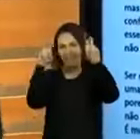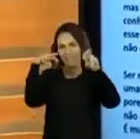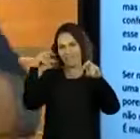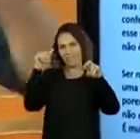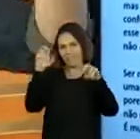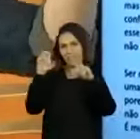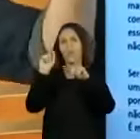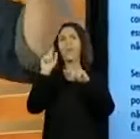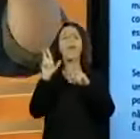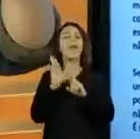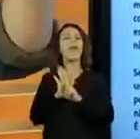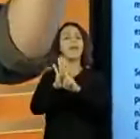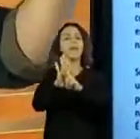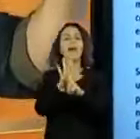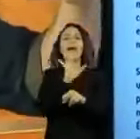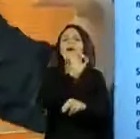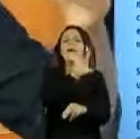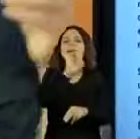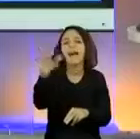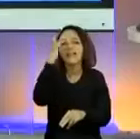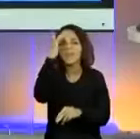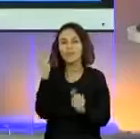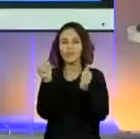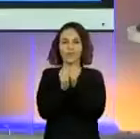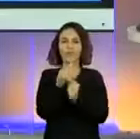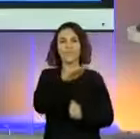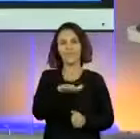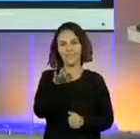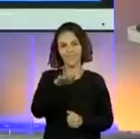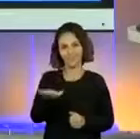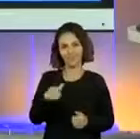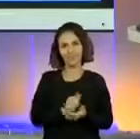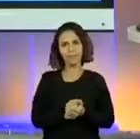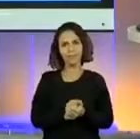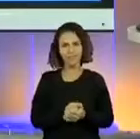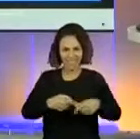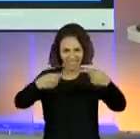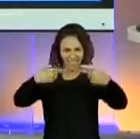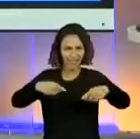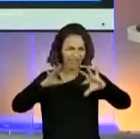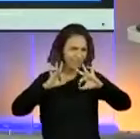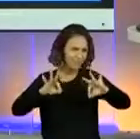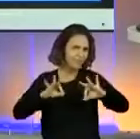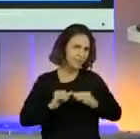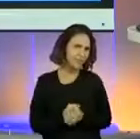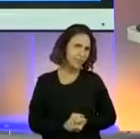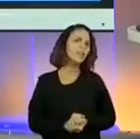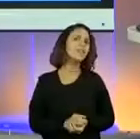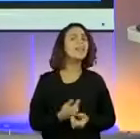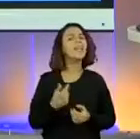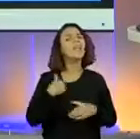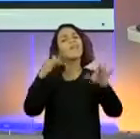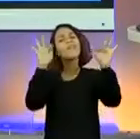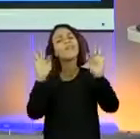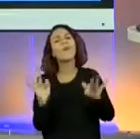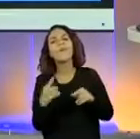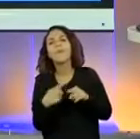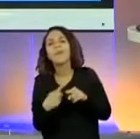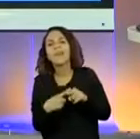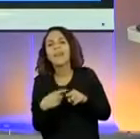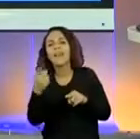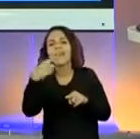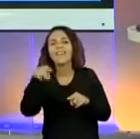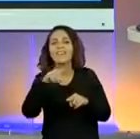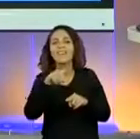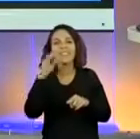certeza que ela está representando todos que estão junto com a criança. E é um desafio. É um desafio. E eu fico mais feliz que vocês acabam